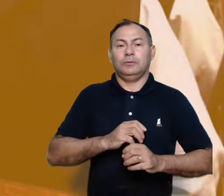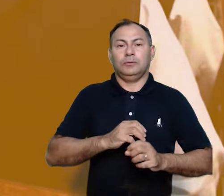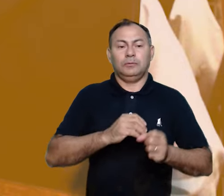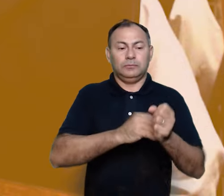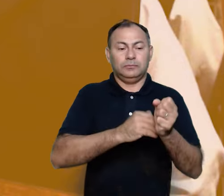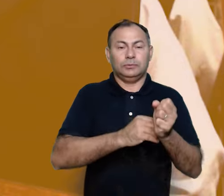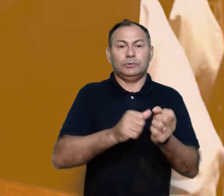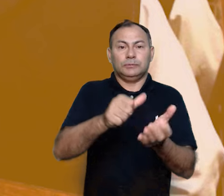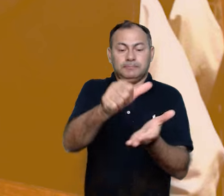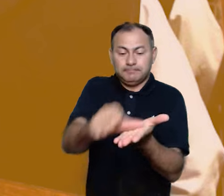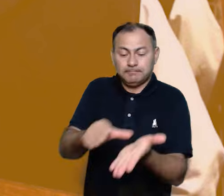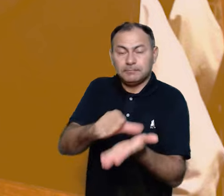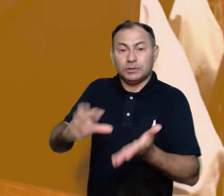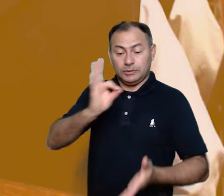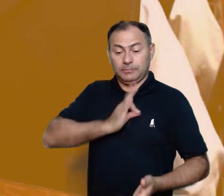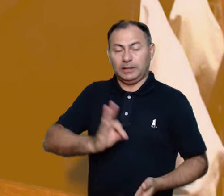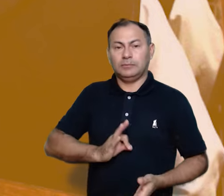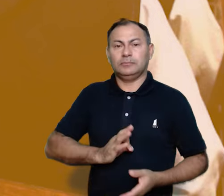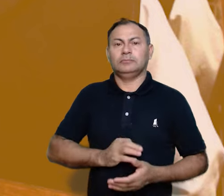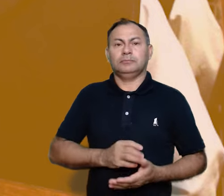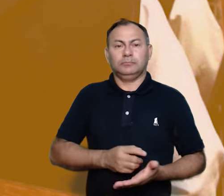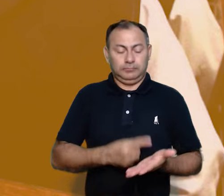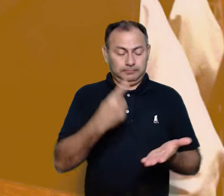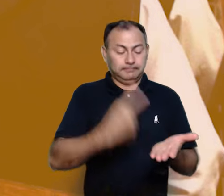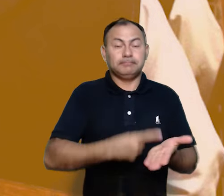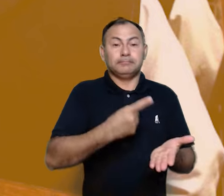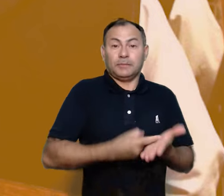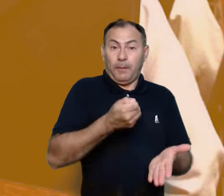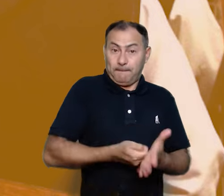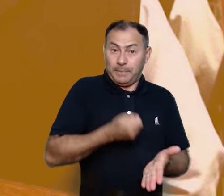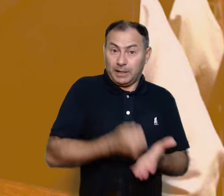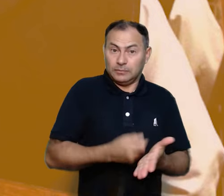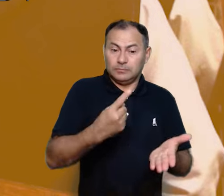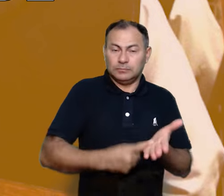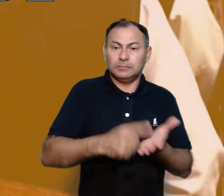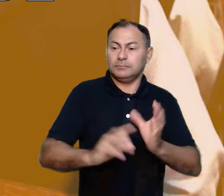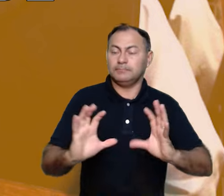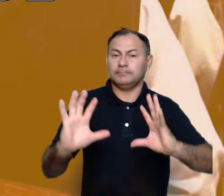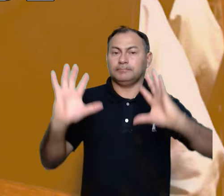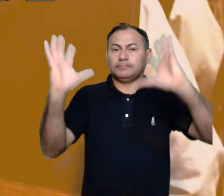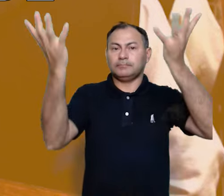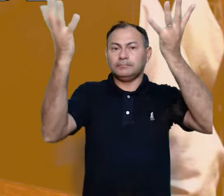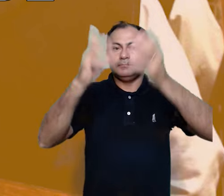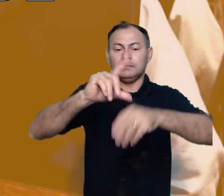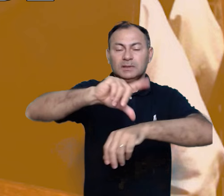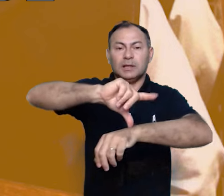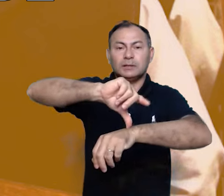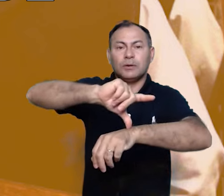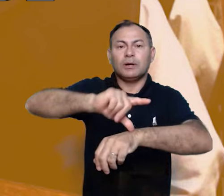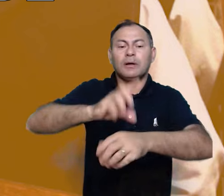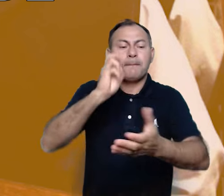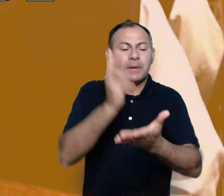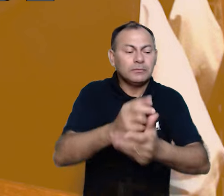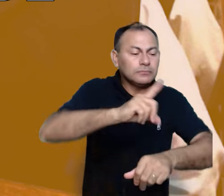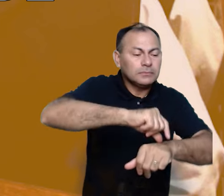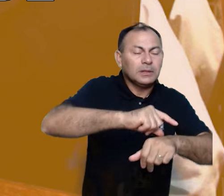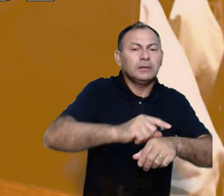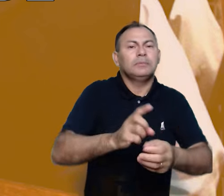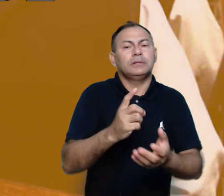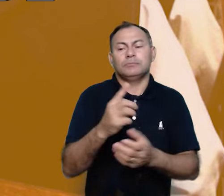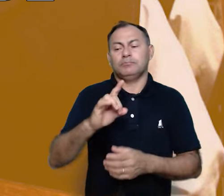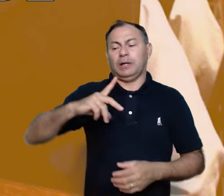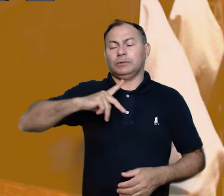ministérios ordenados e a obrigatoriedade da celebração das horas, mesmo que